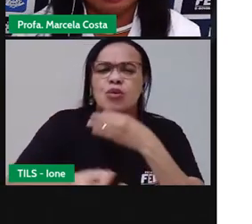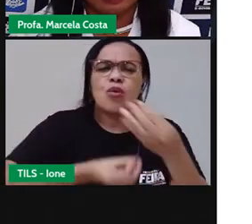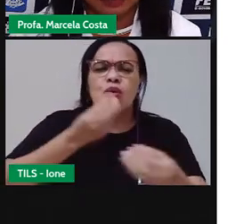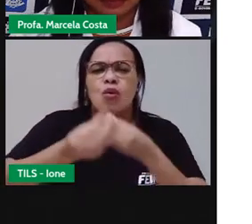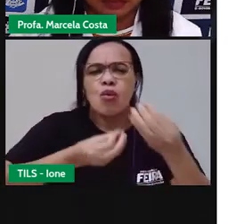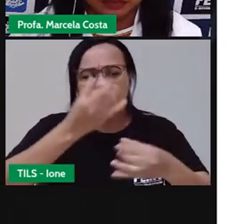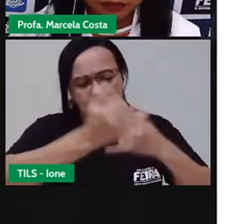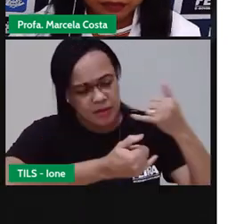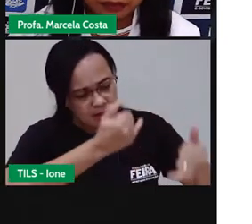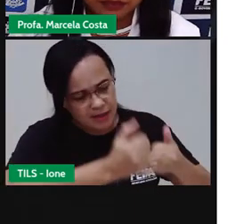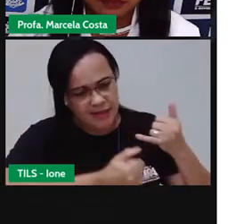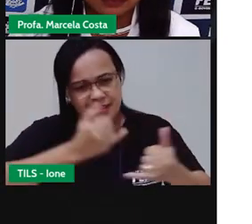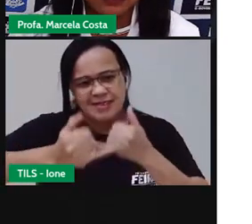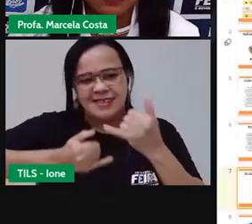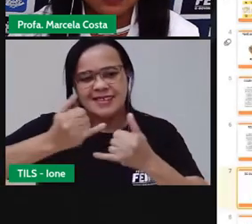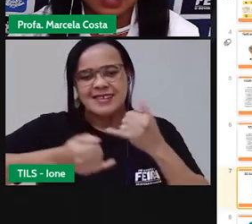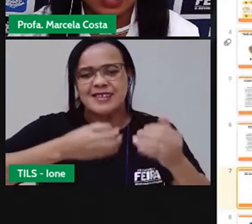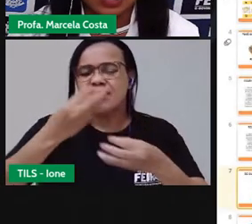brinca